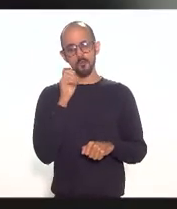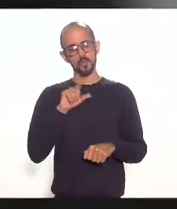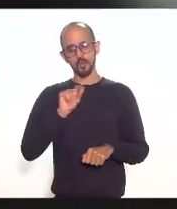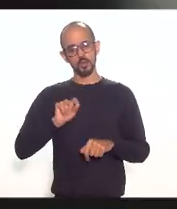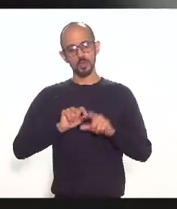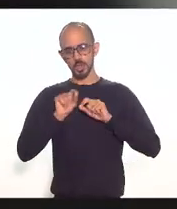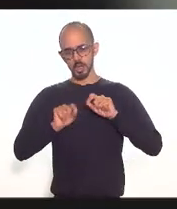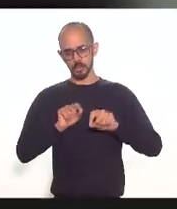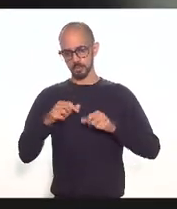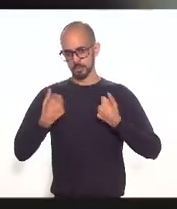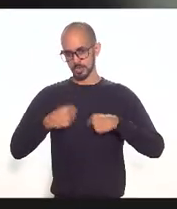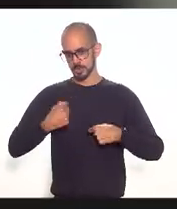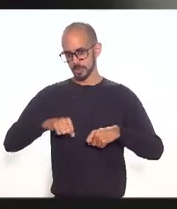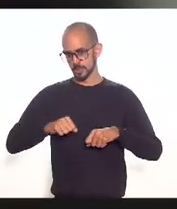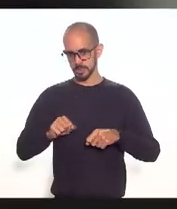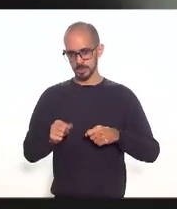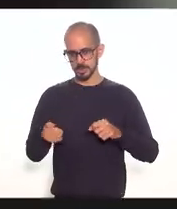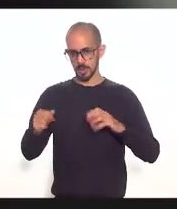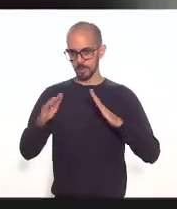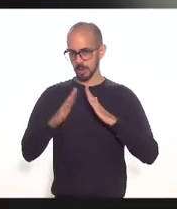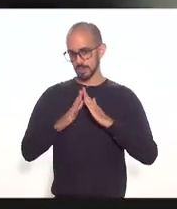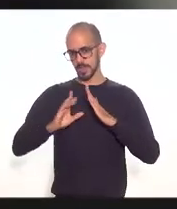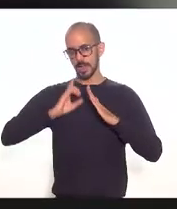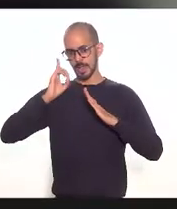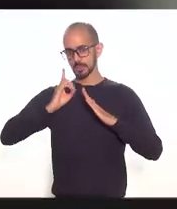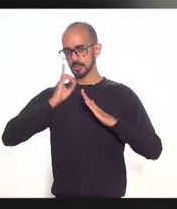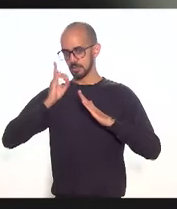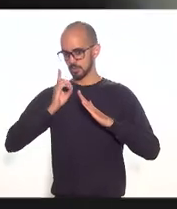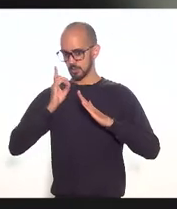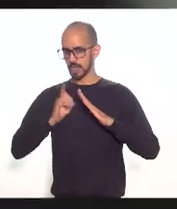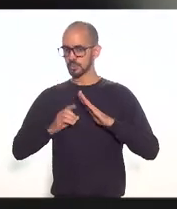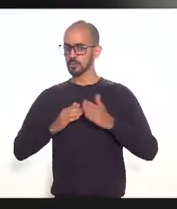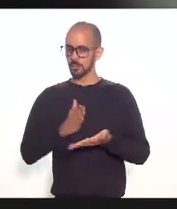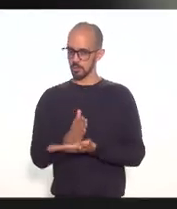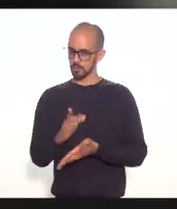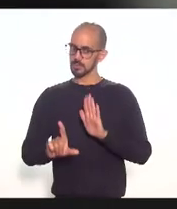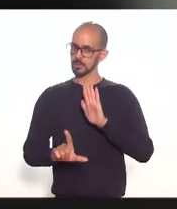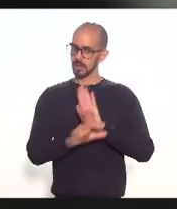referendada por essa casa de leis então a meu ver